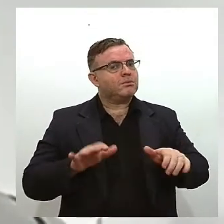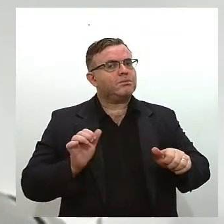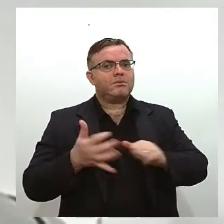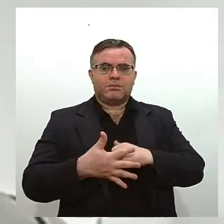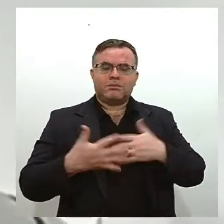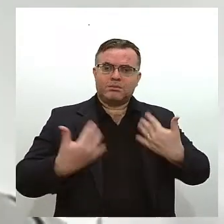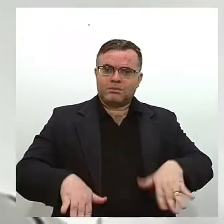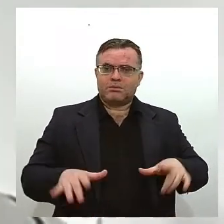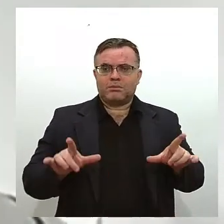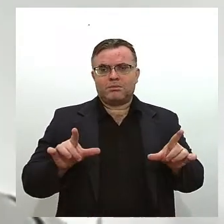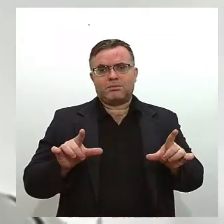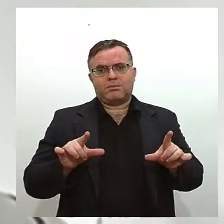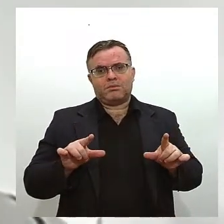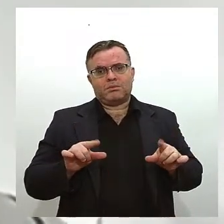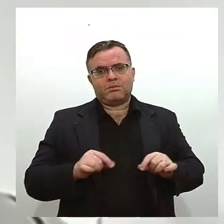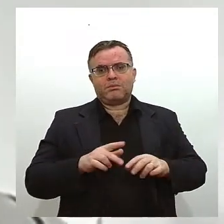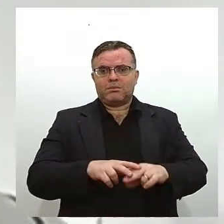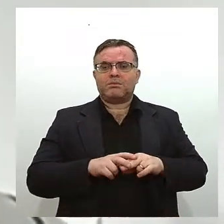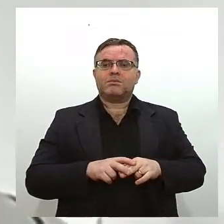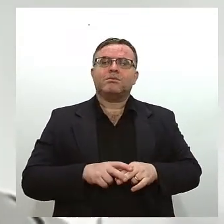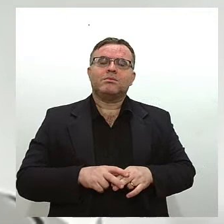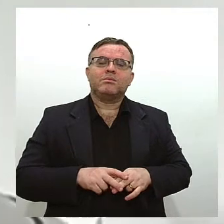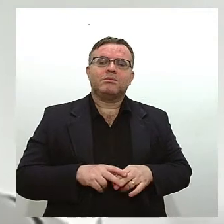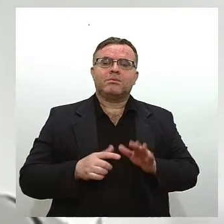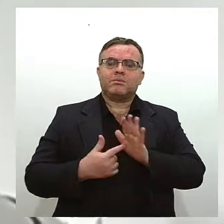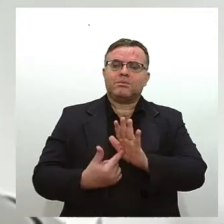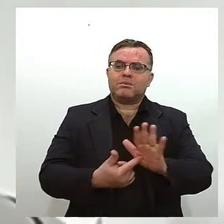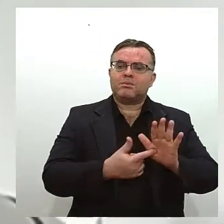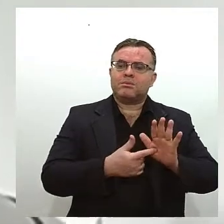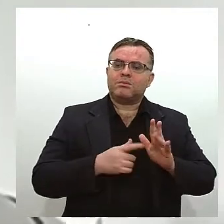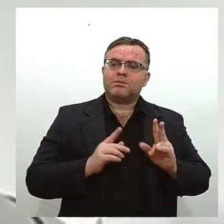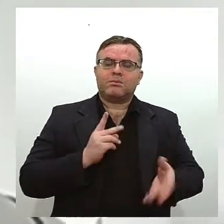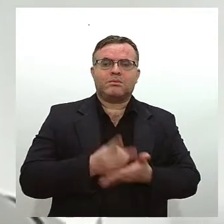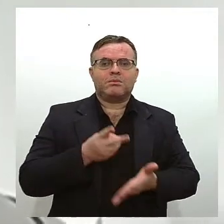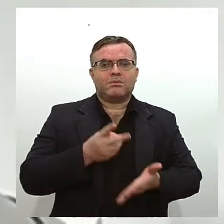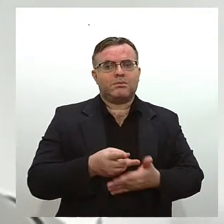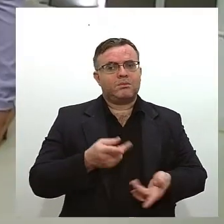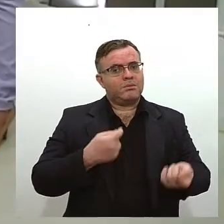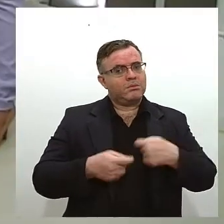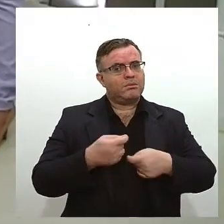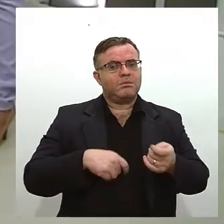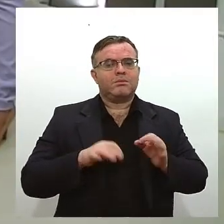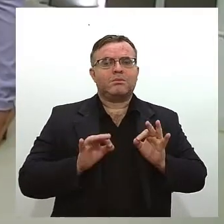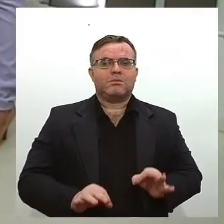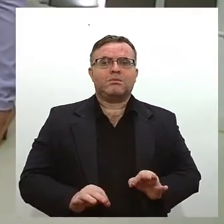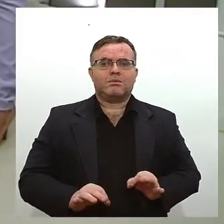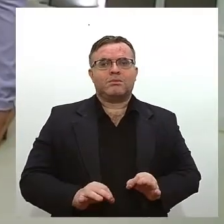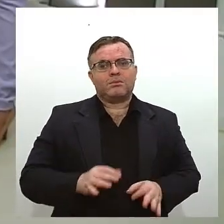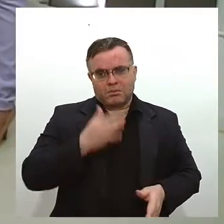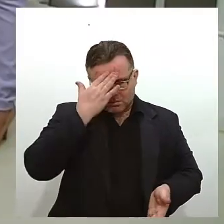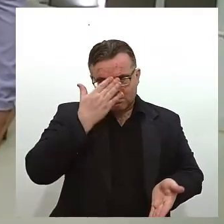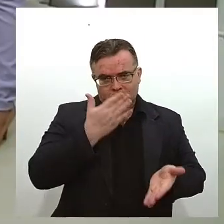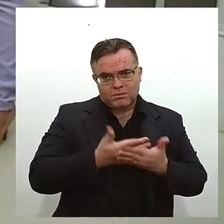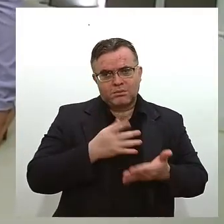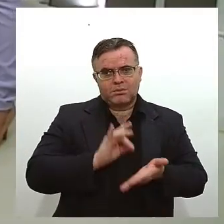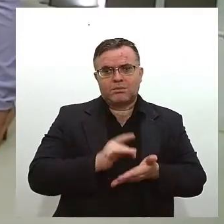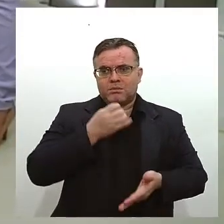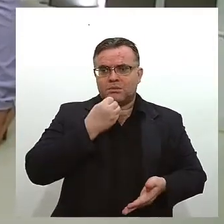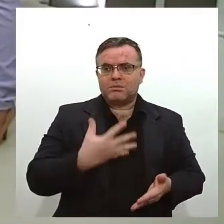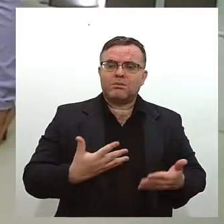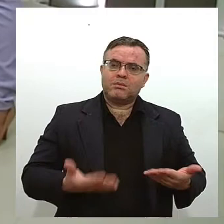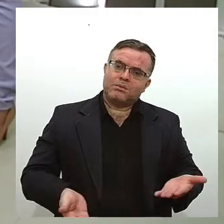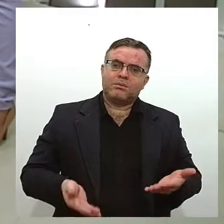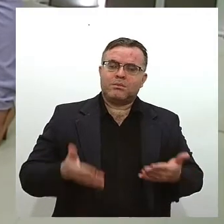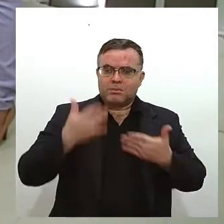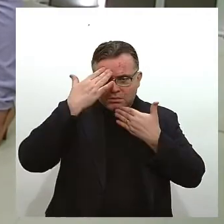vez mais e isso vai se refletindo na economia com certeza é uma notícia muito boa Ciro muito